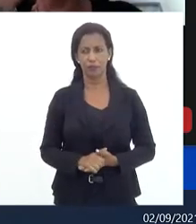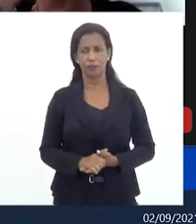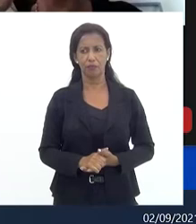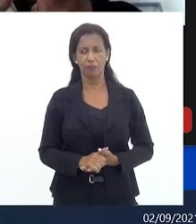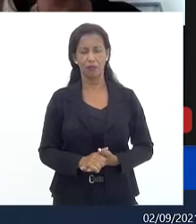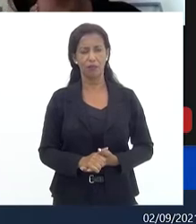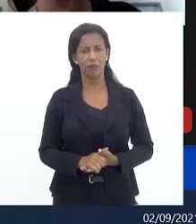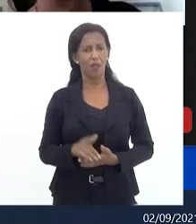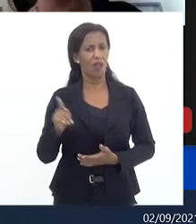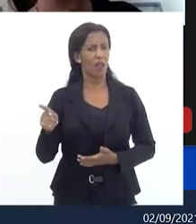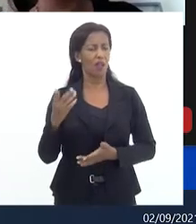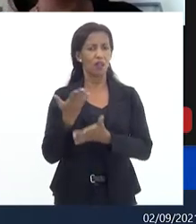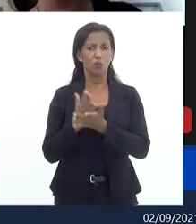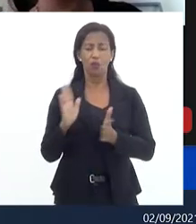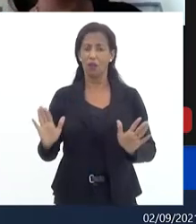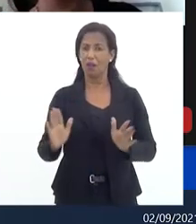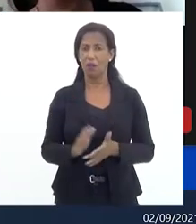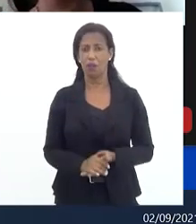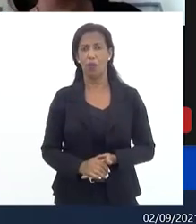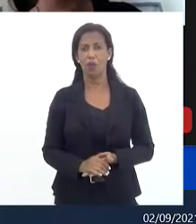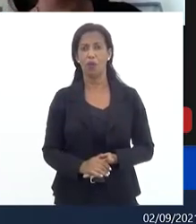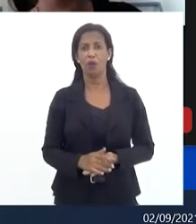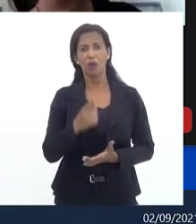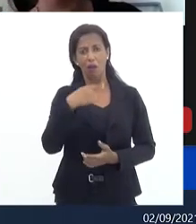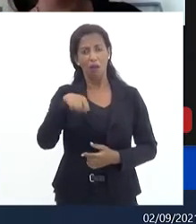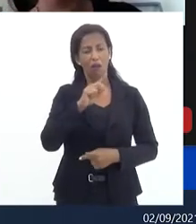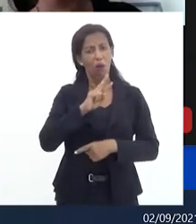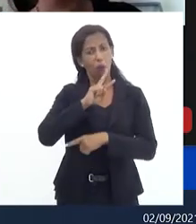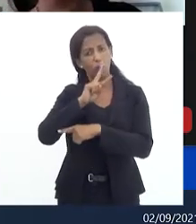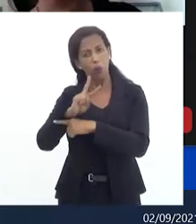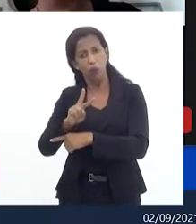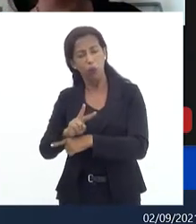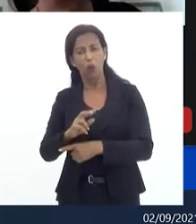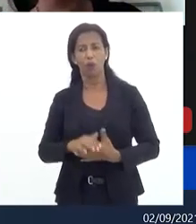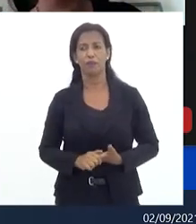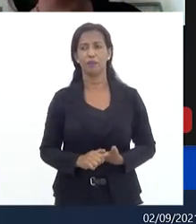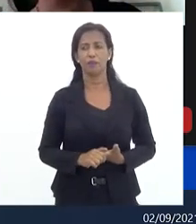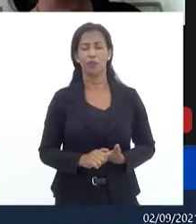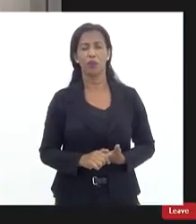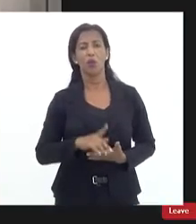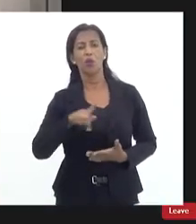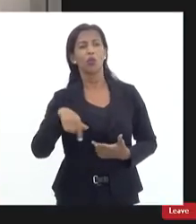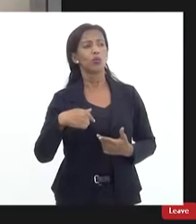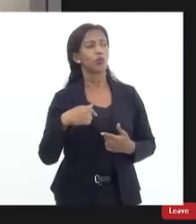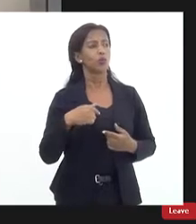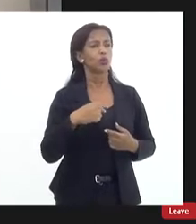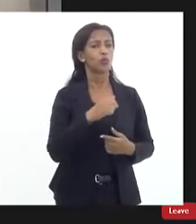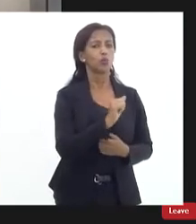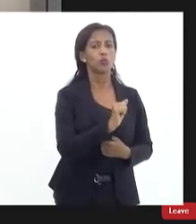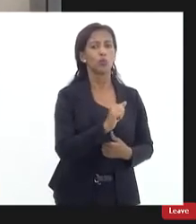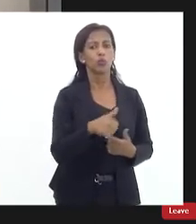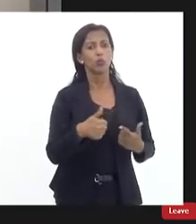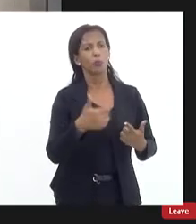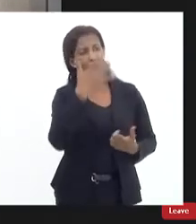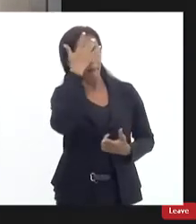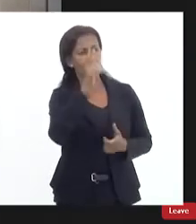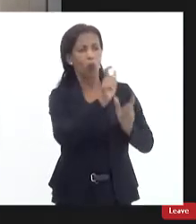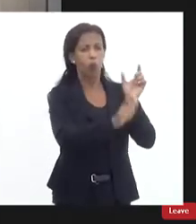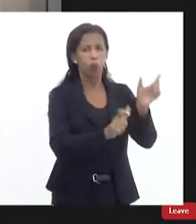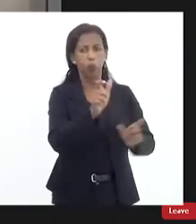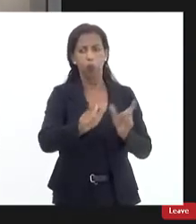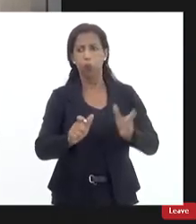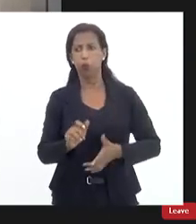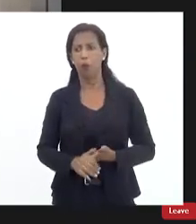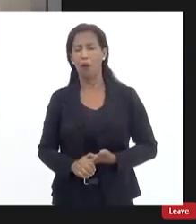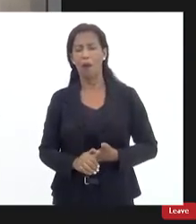aquilo não acabou e eu penso supostas vítimas supostos autores supostos indiciados perdão